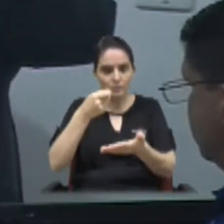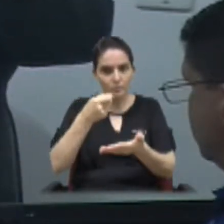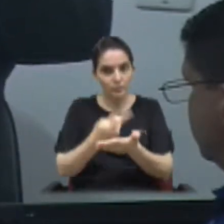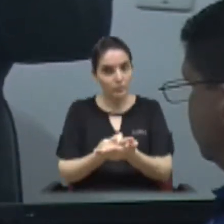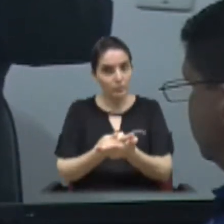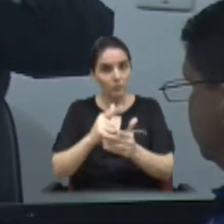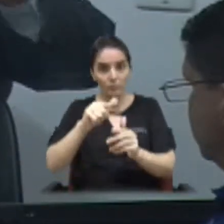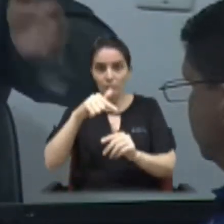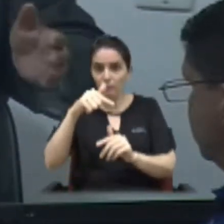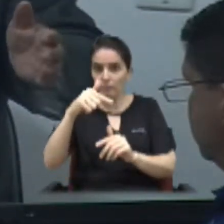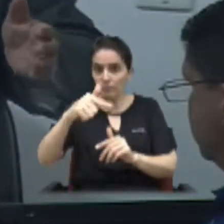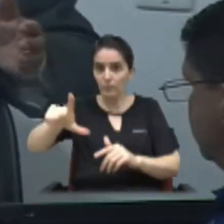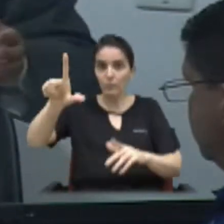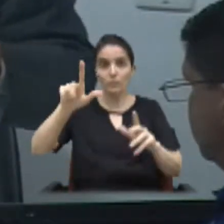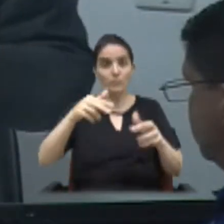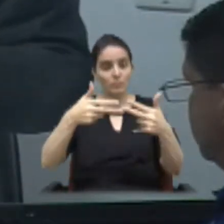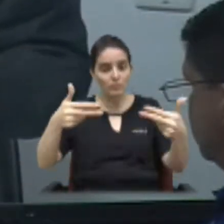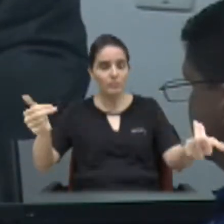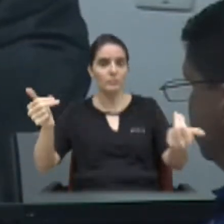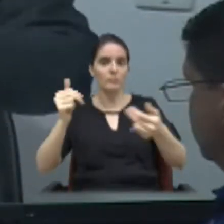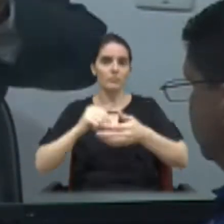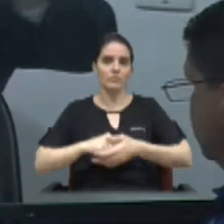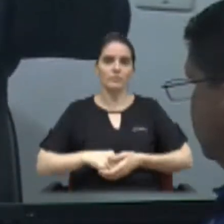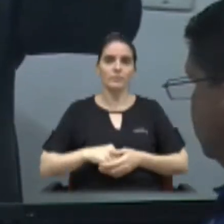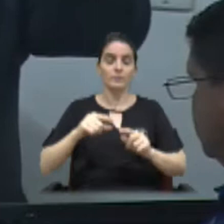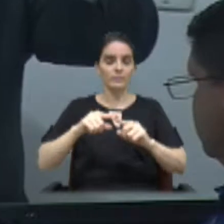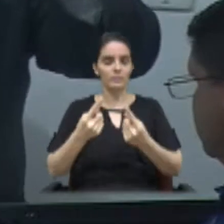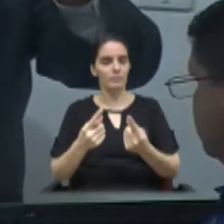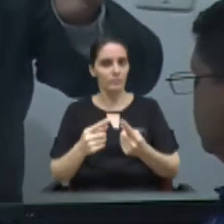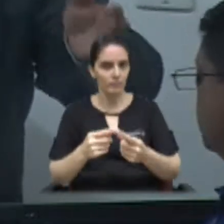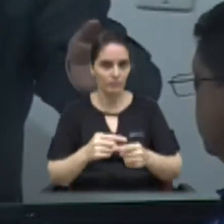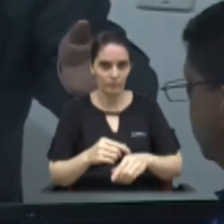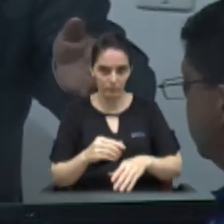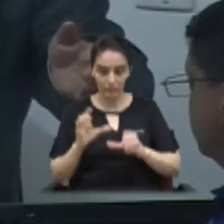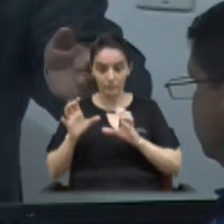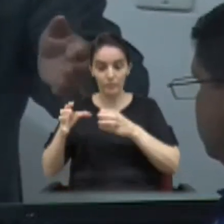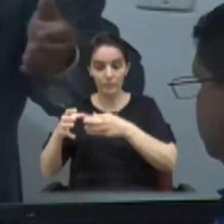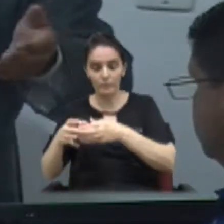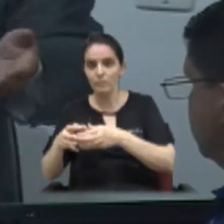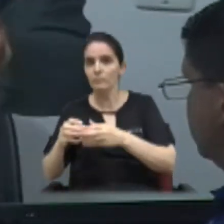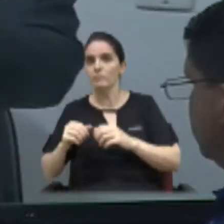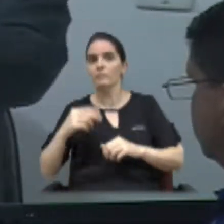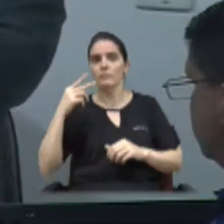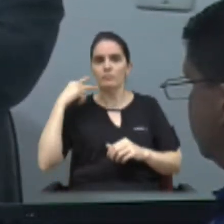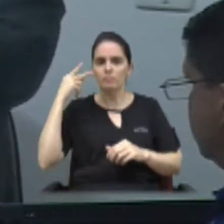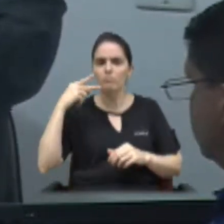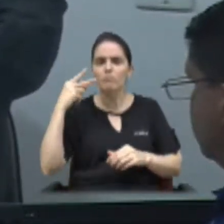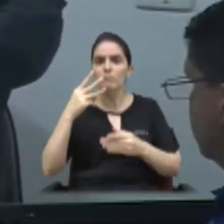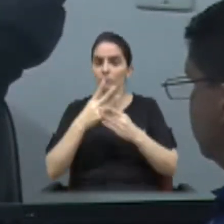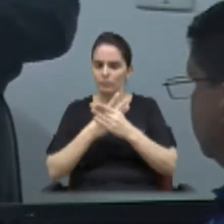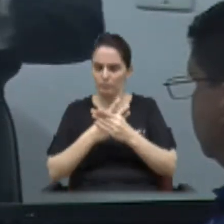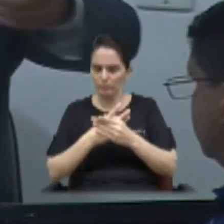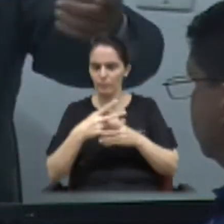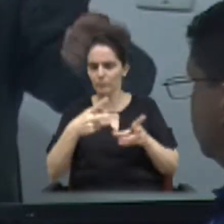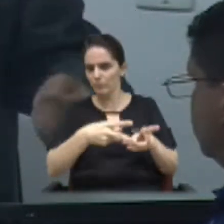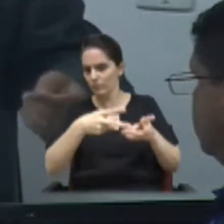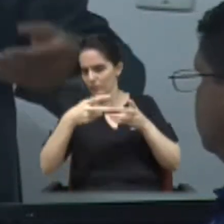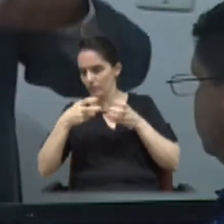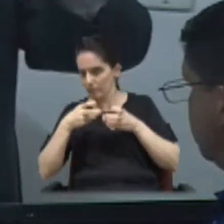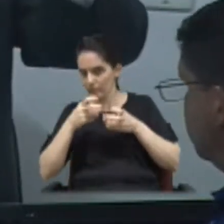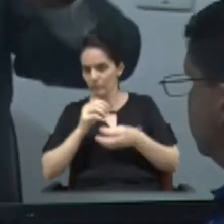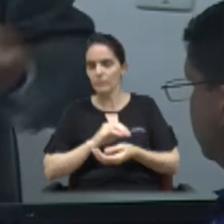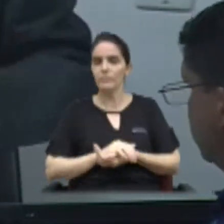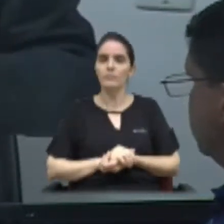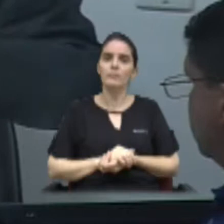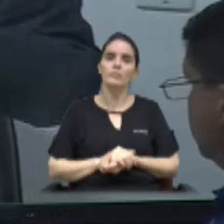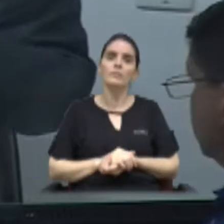a população foi ouvida pela Câmara Municipal, foi ouvida pela comissão, inclusive os vereadores que não fizeram parte